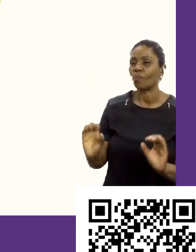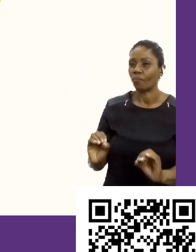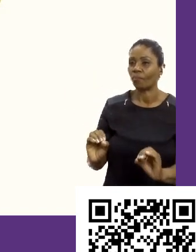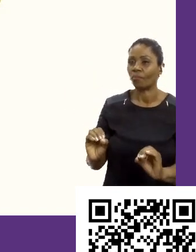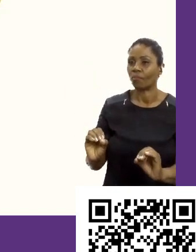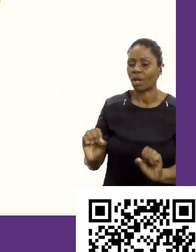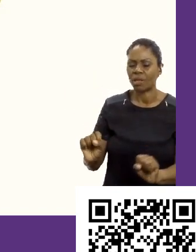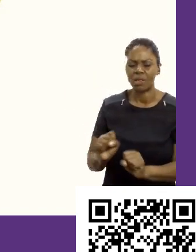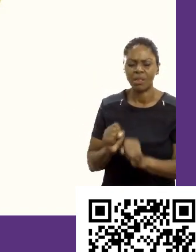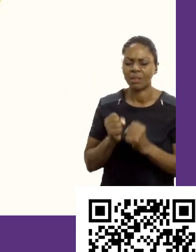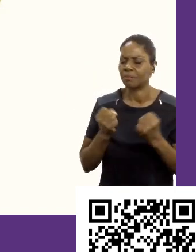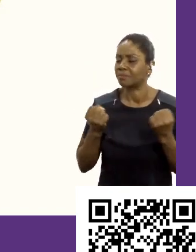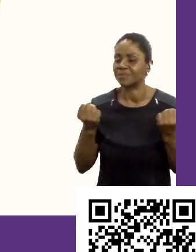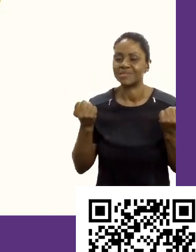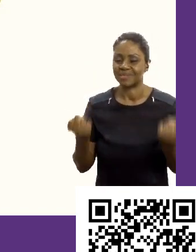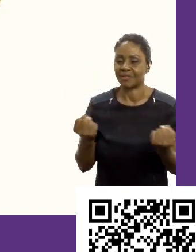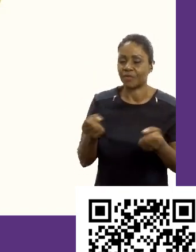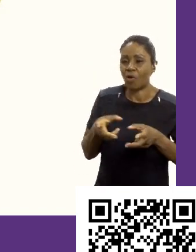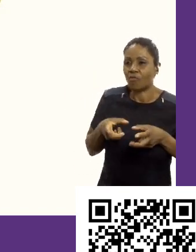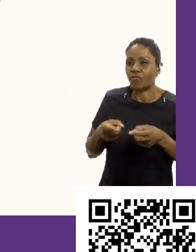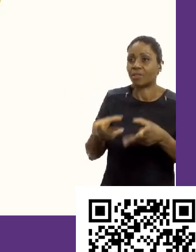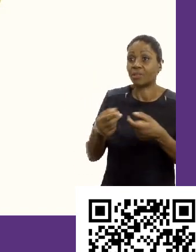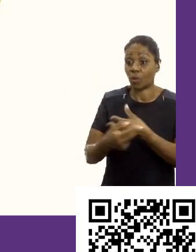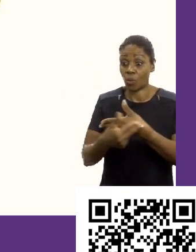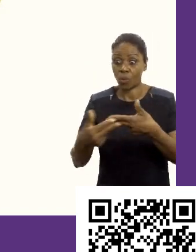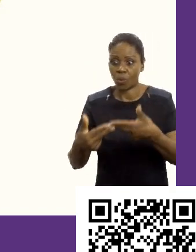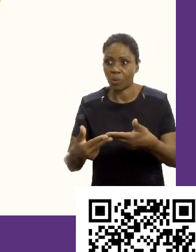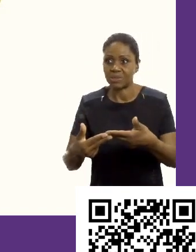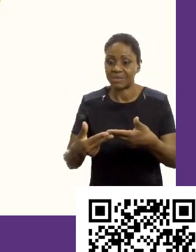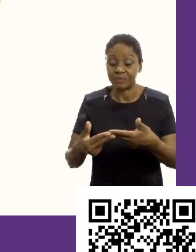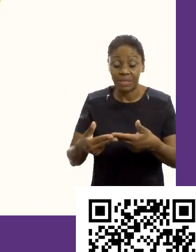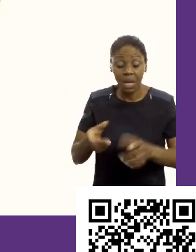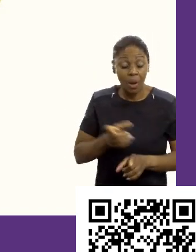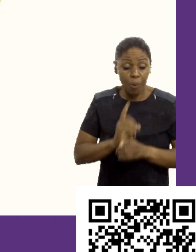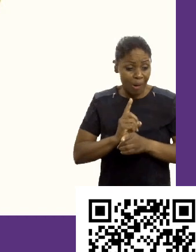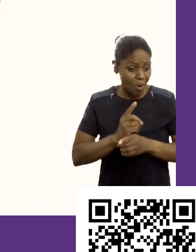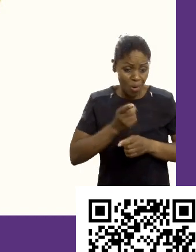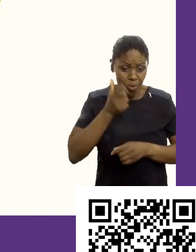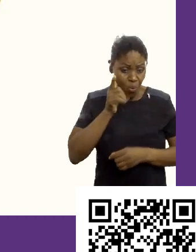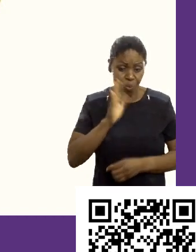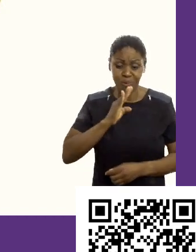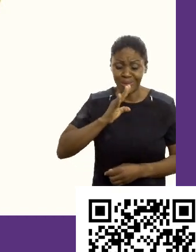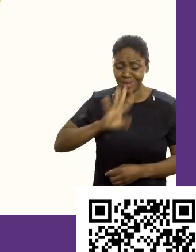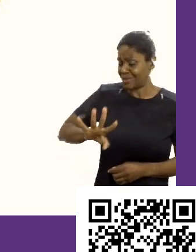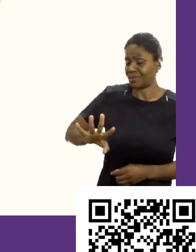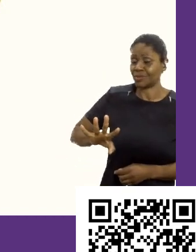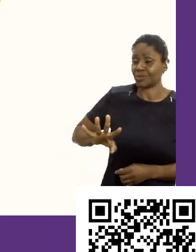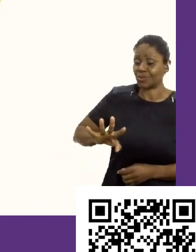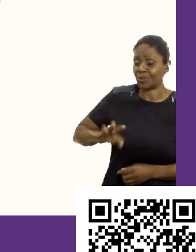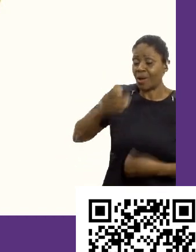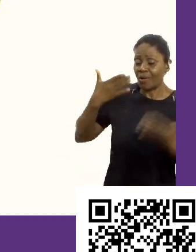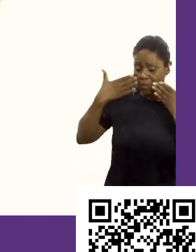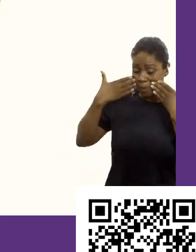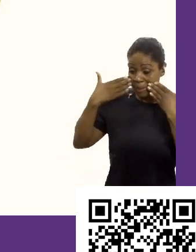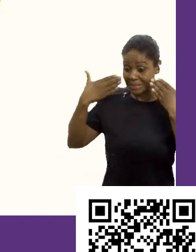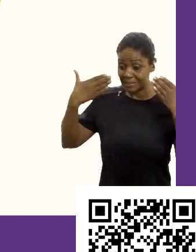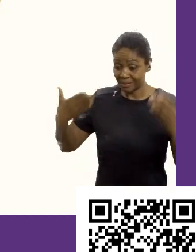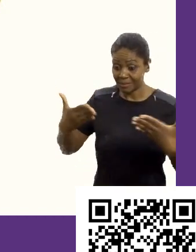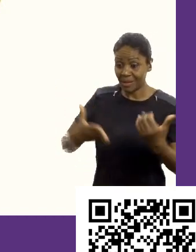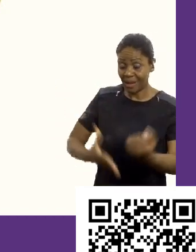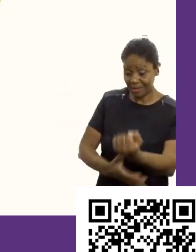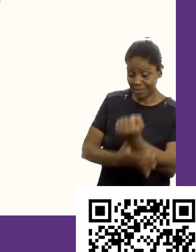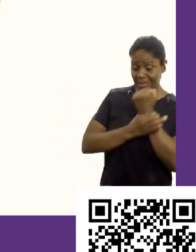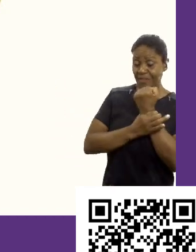É impossível a gente vender algo que a gente desconhece. É impossível você se apresentar e defender